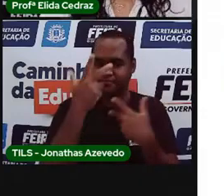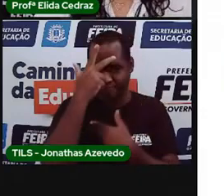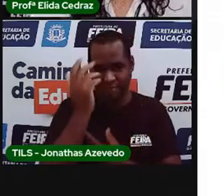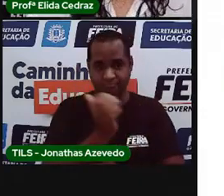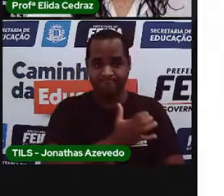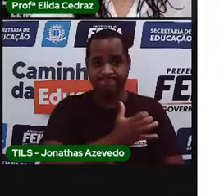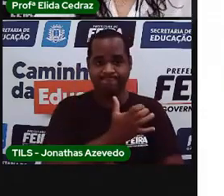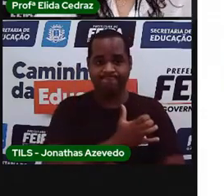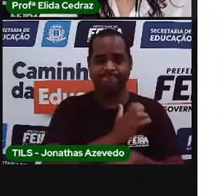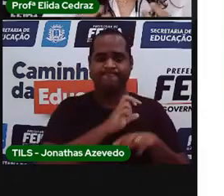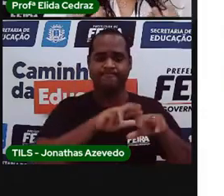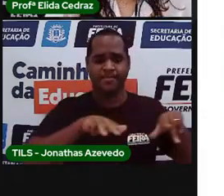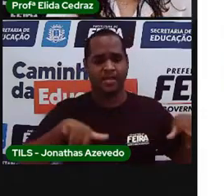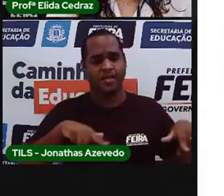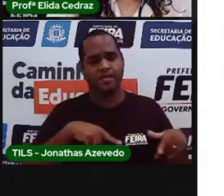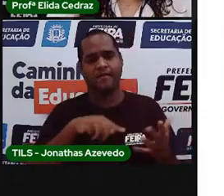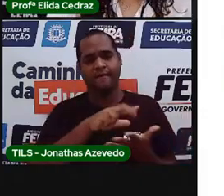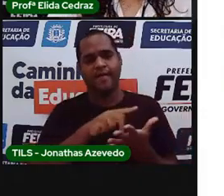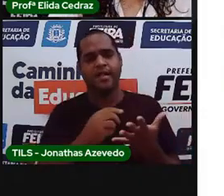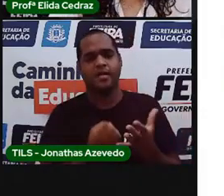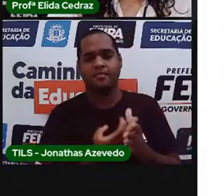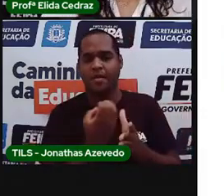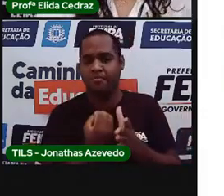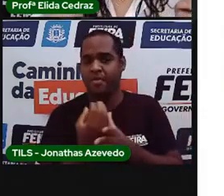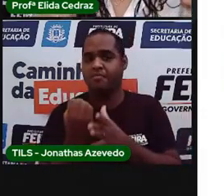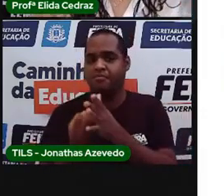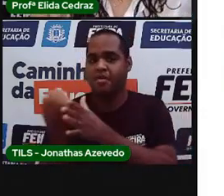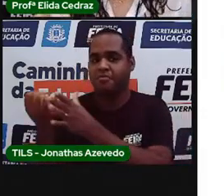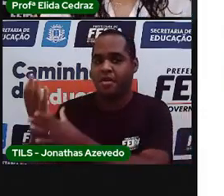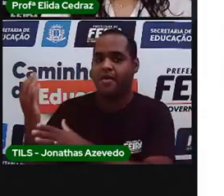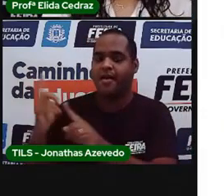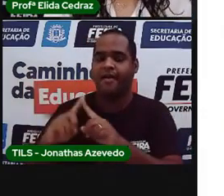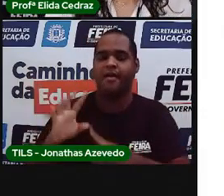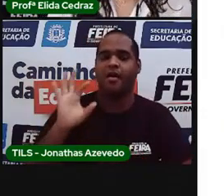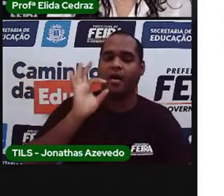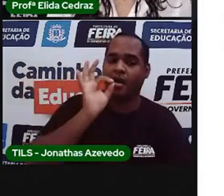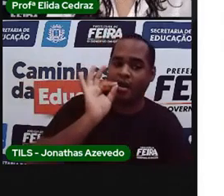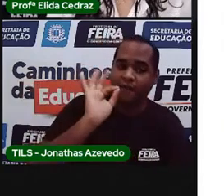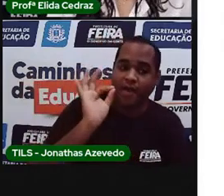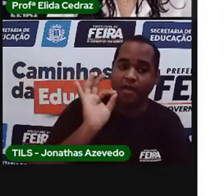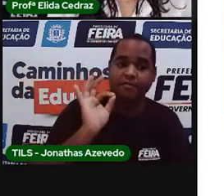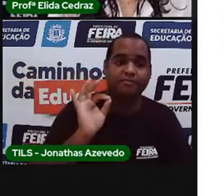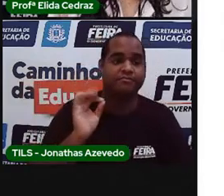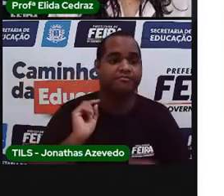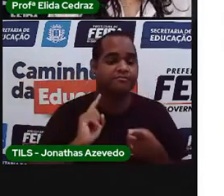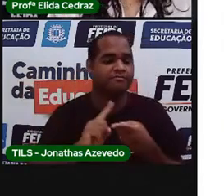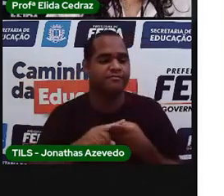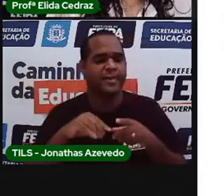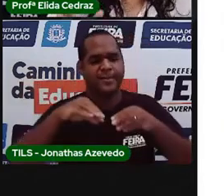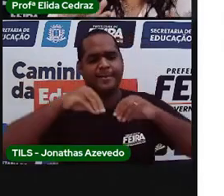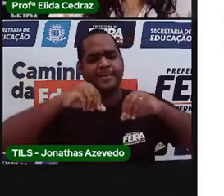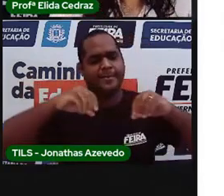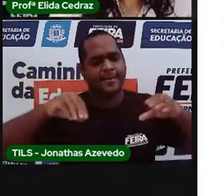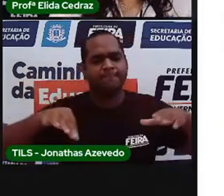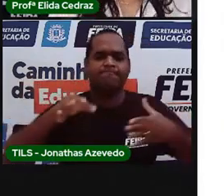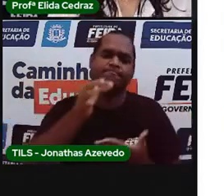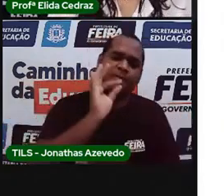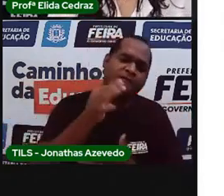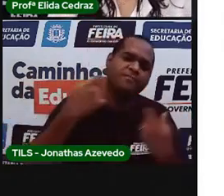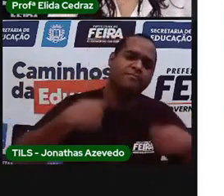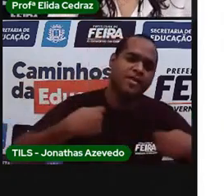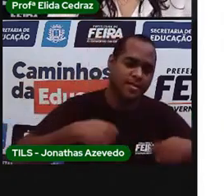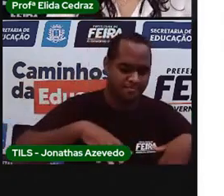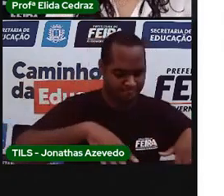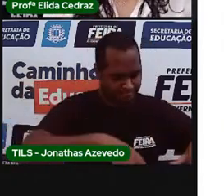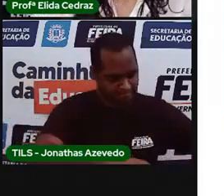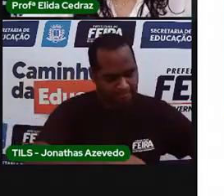que produzia muita coisa da terra. Café. A terra do café precisava de mão de